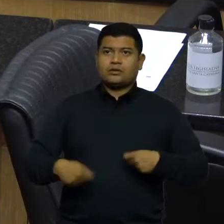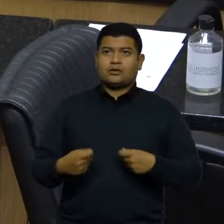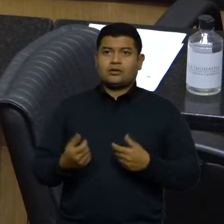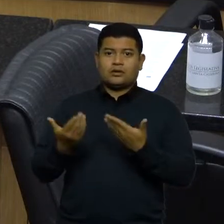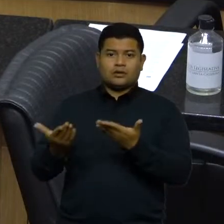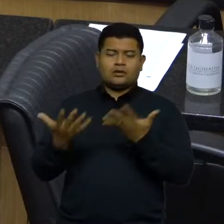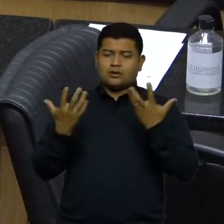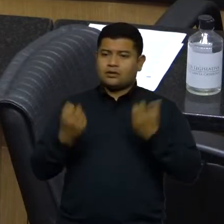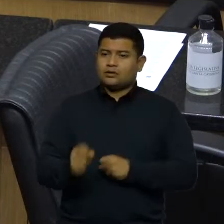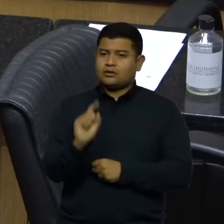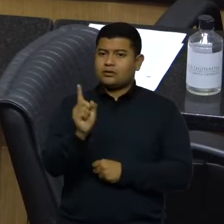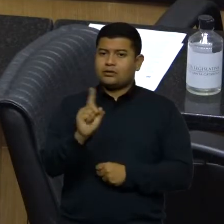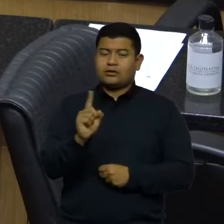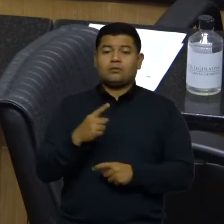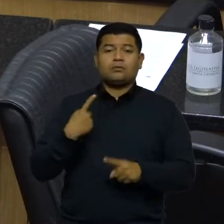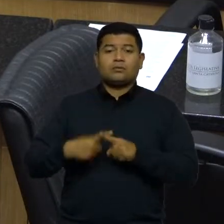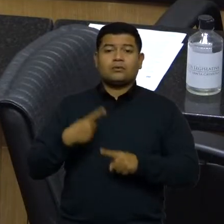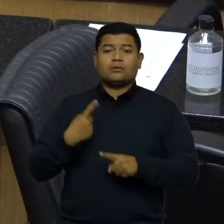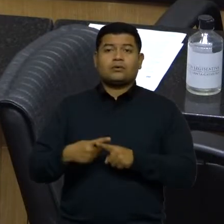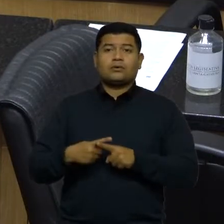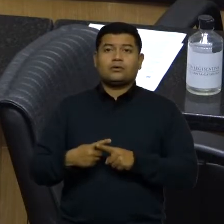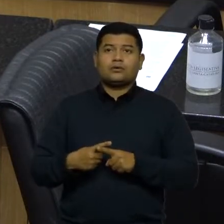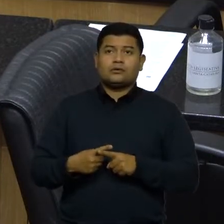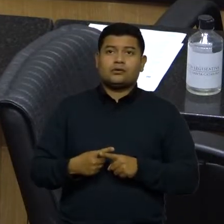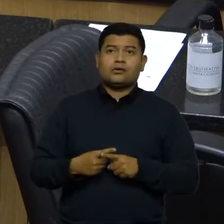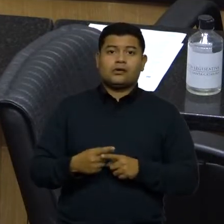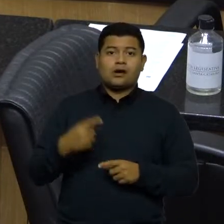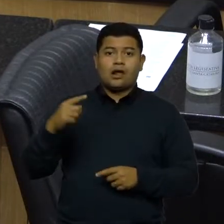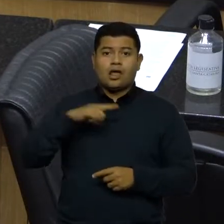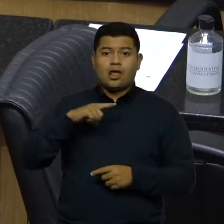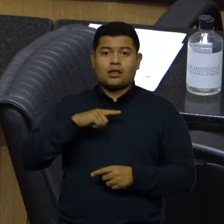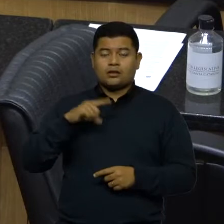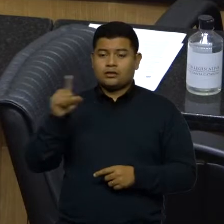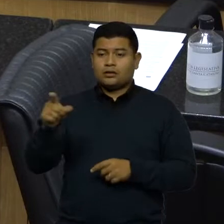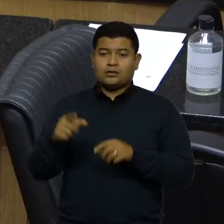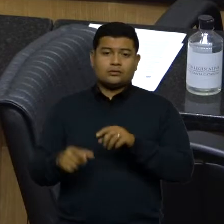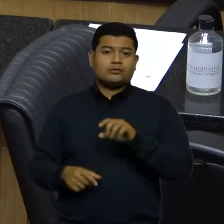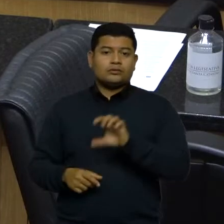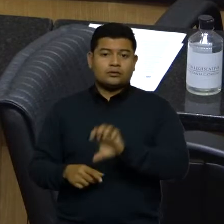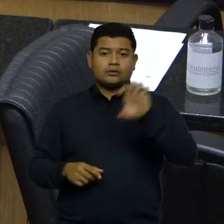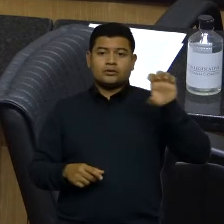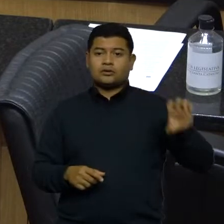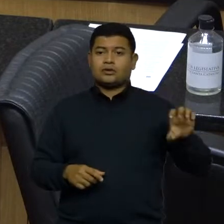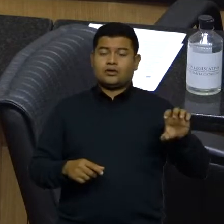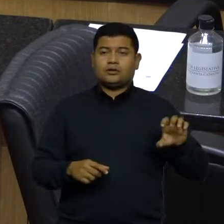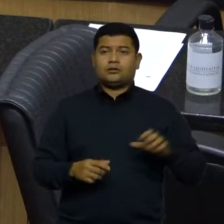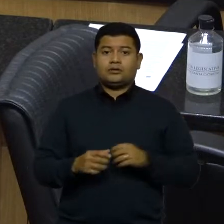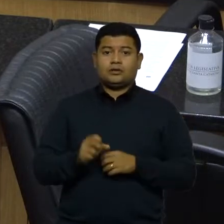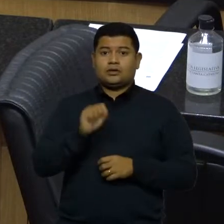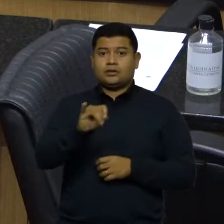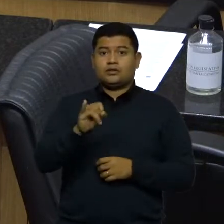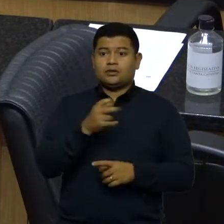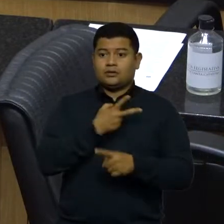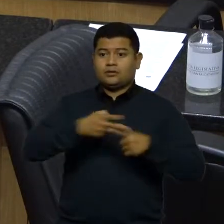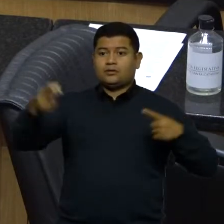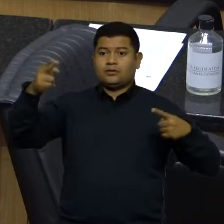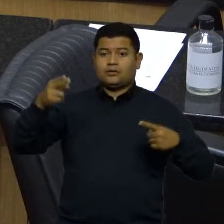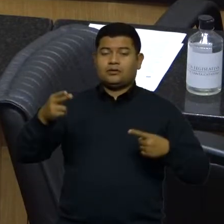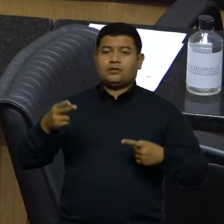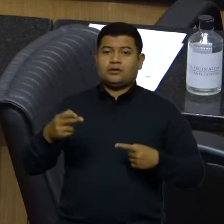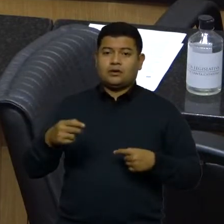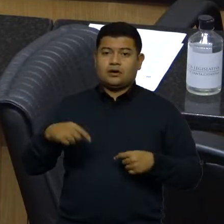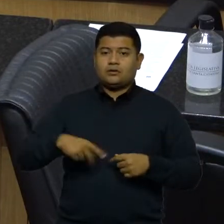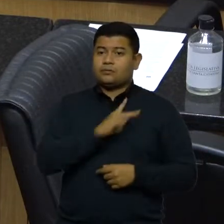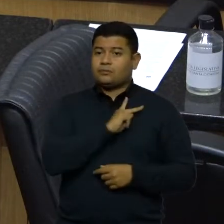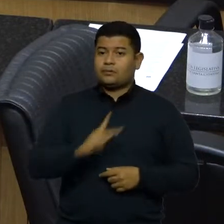aceitado porque aí ele tem posição de esquerda e daqui a pouco se ganhar um presidente da esquerda no país